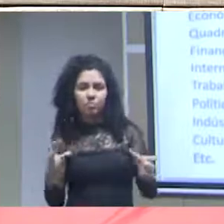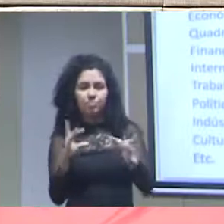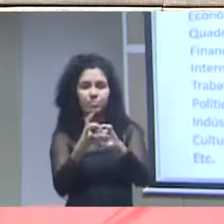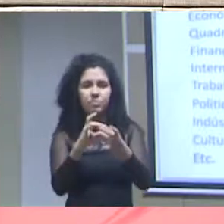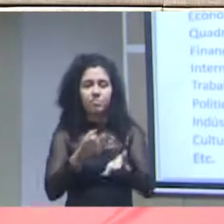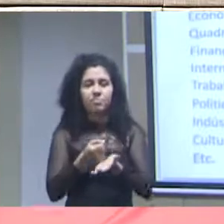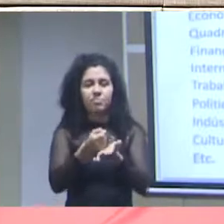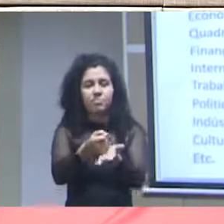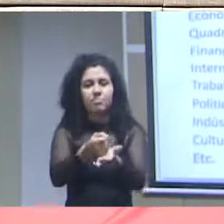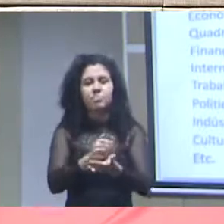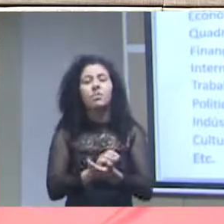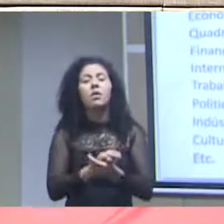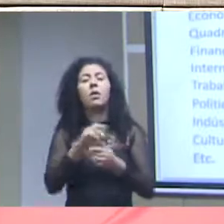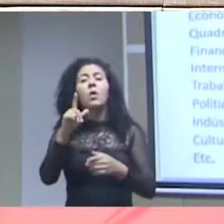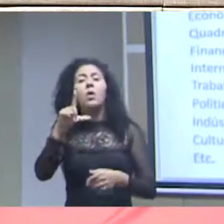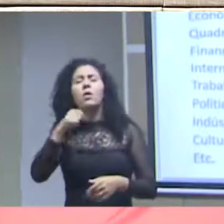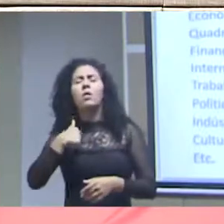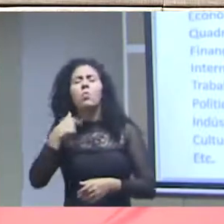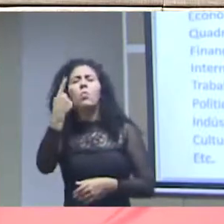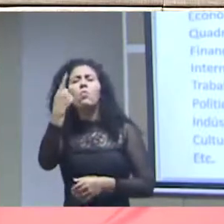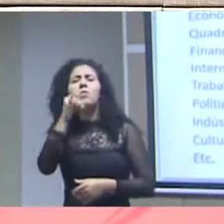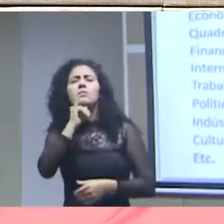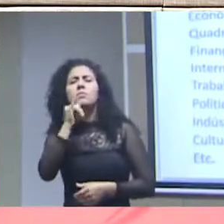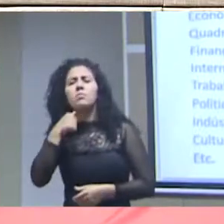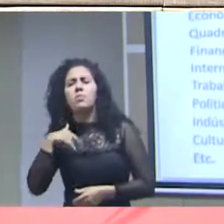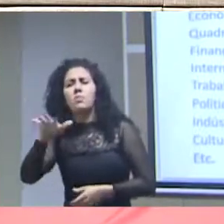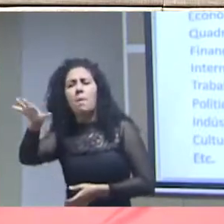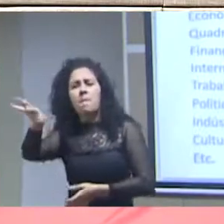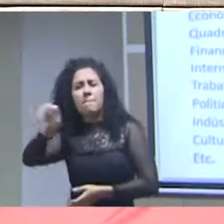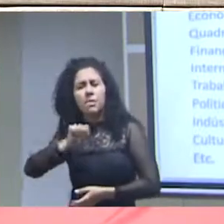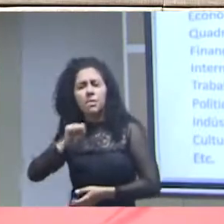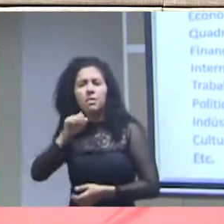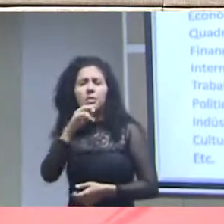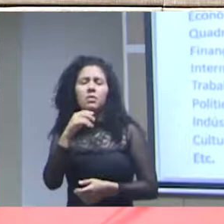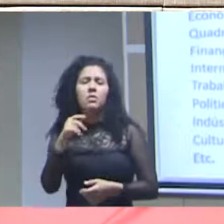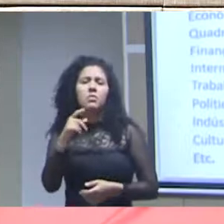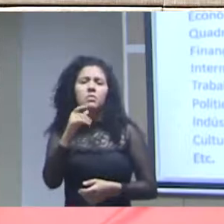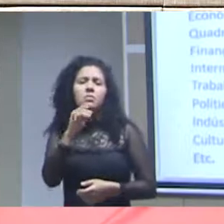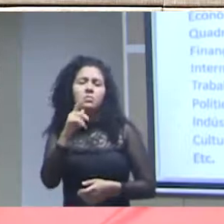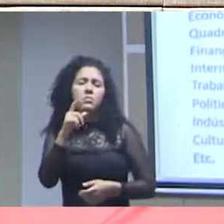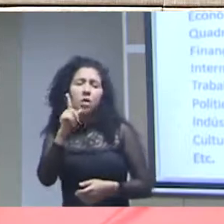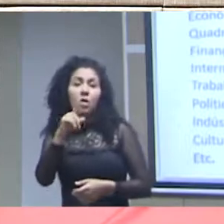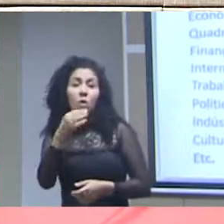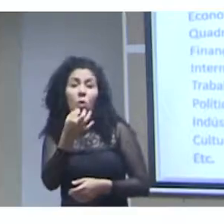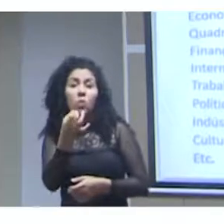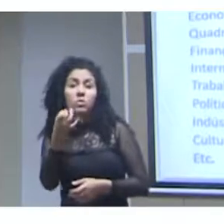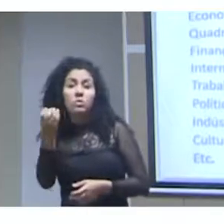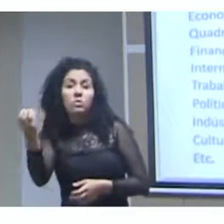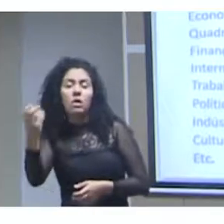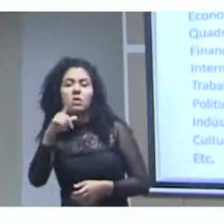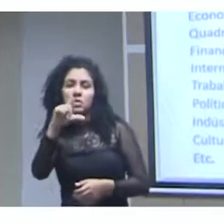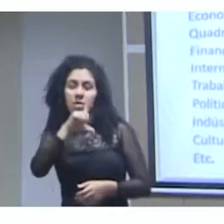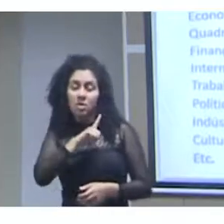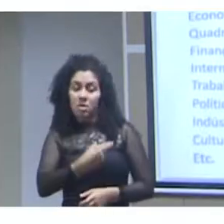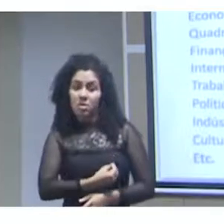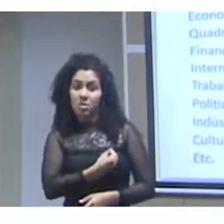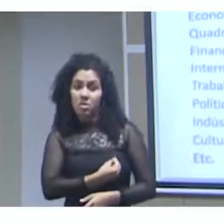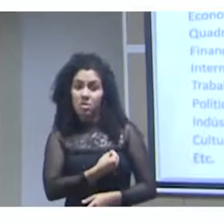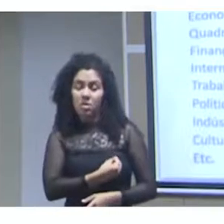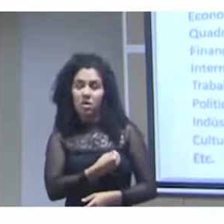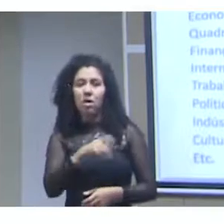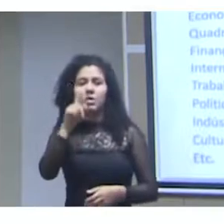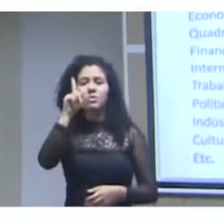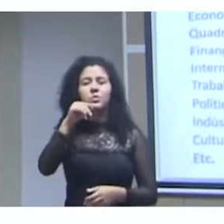dos diversos do número bem significativo que está no repositório de conhecimento do IPEA dos